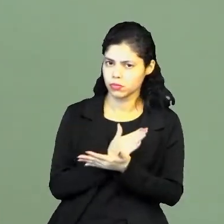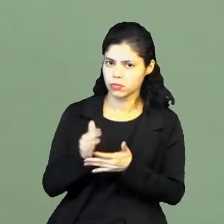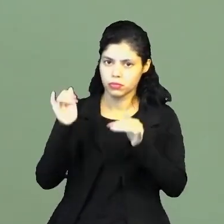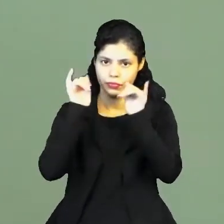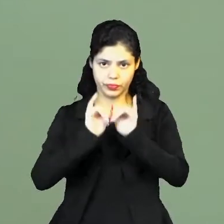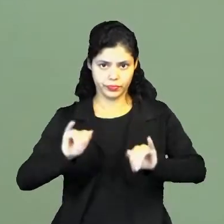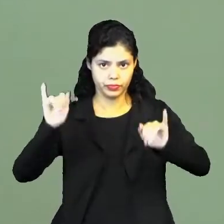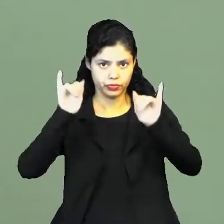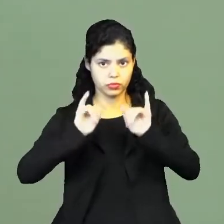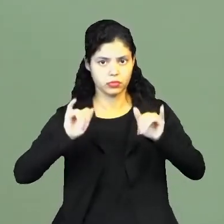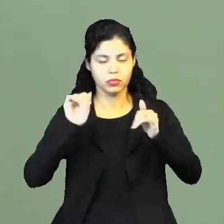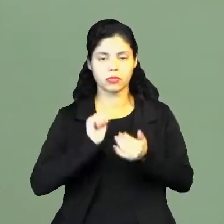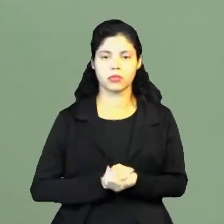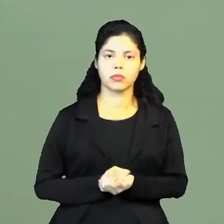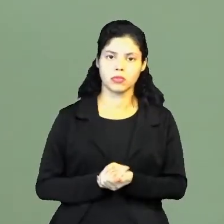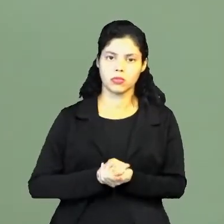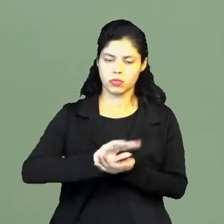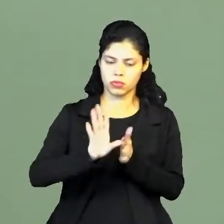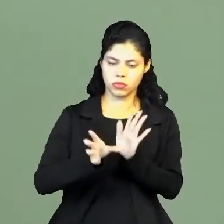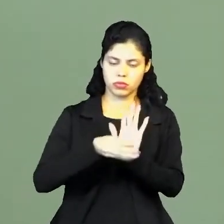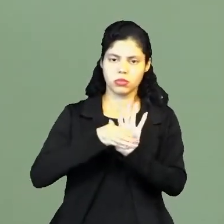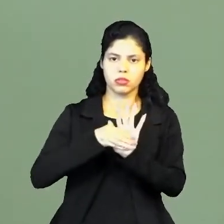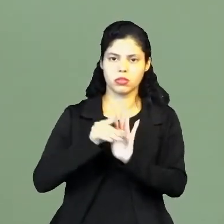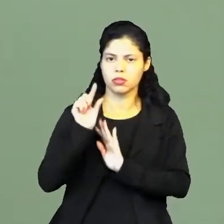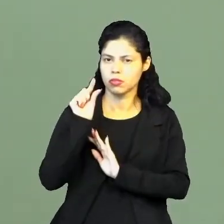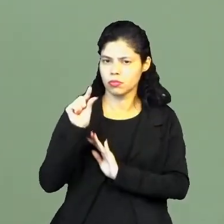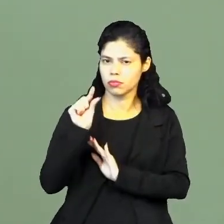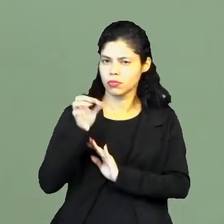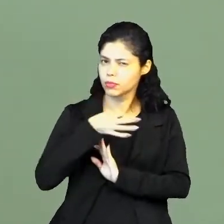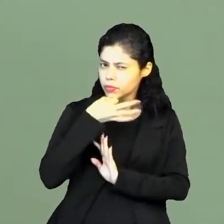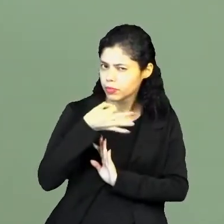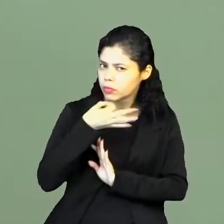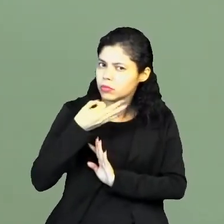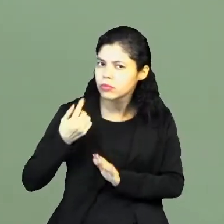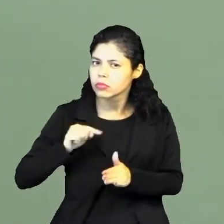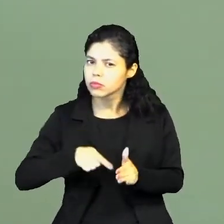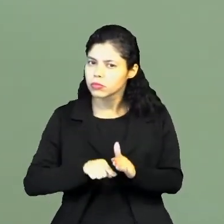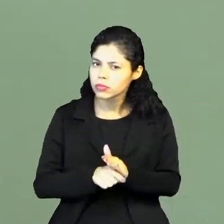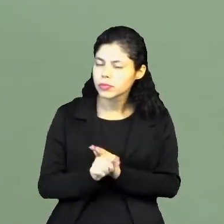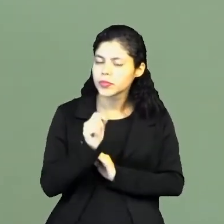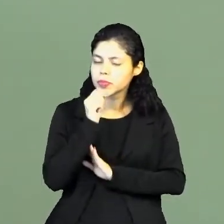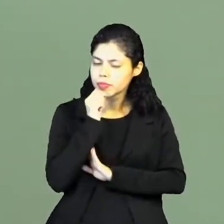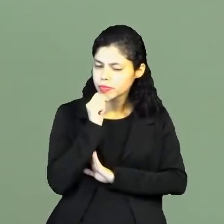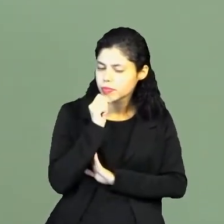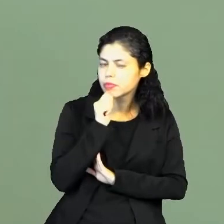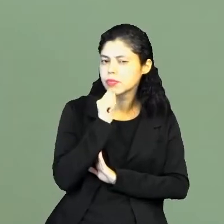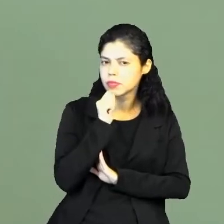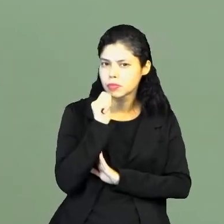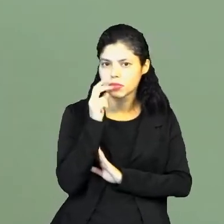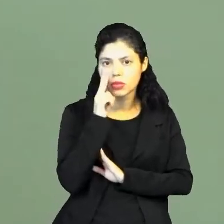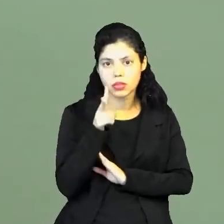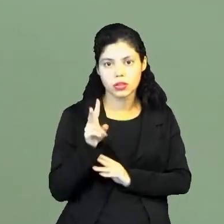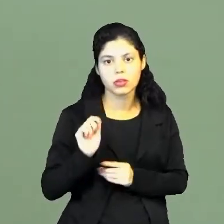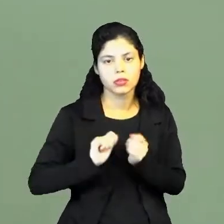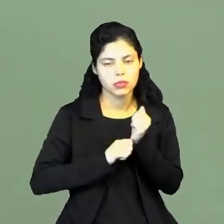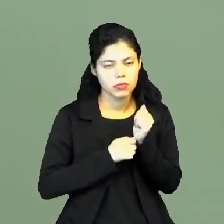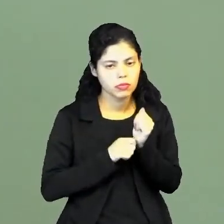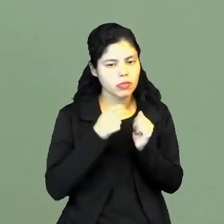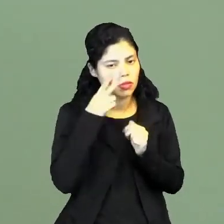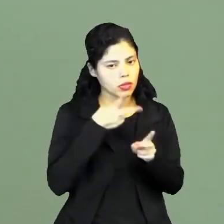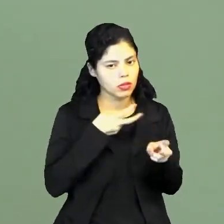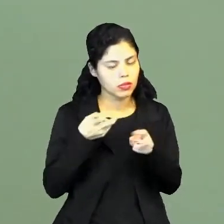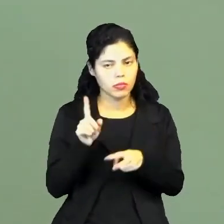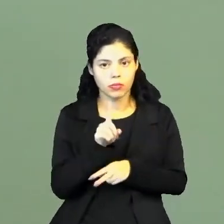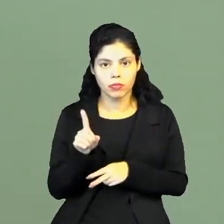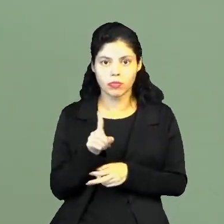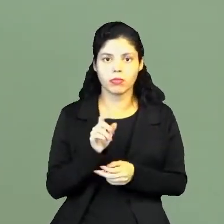notícias, elas são colocadas ali um pouco de opinião ali, meio que embutida, né? Meio que sorretar a mente ali para a pessoa